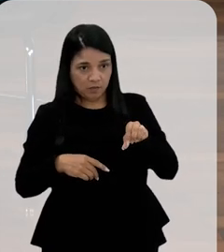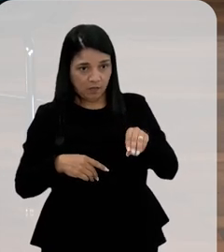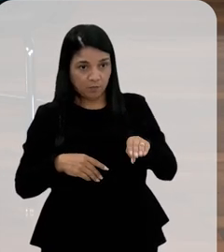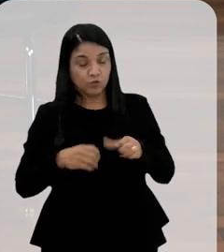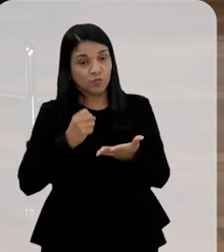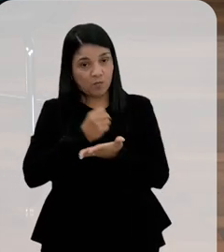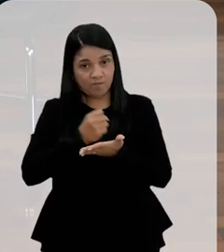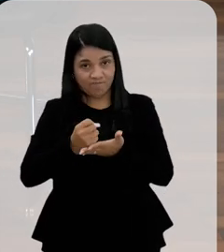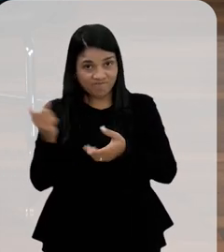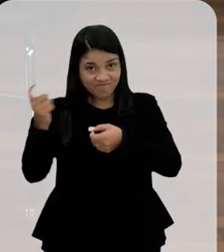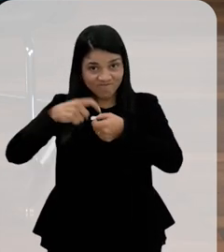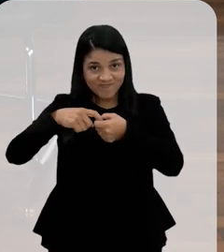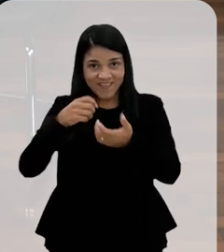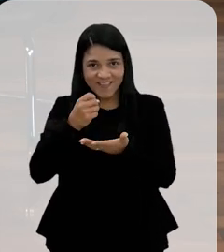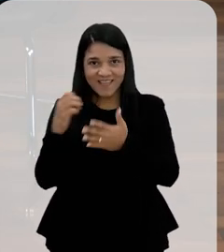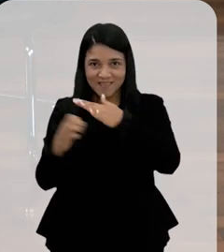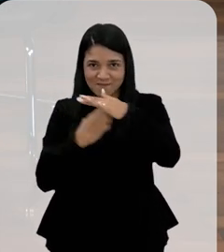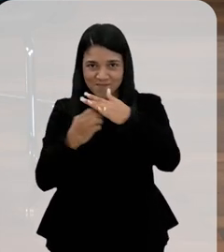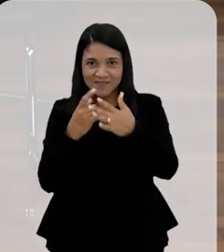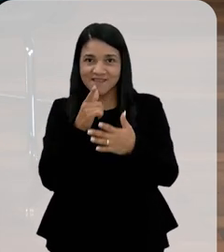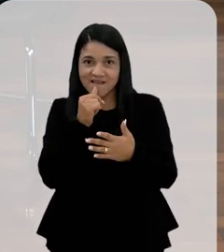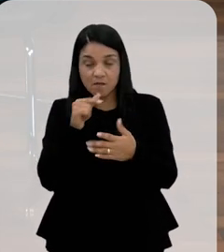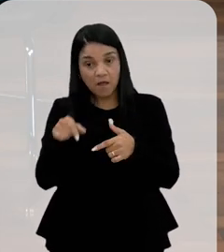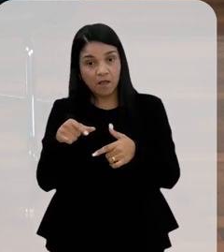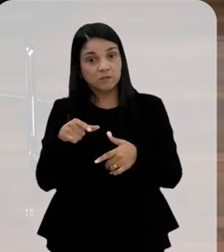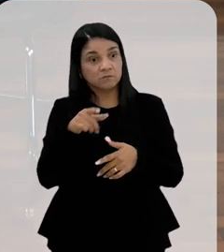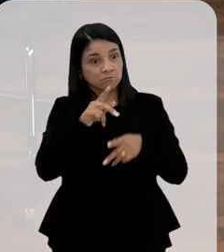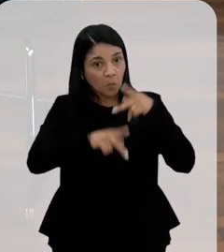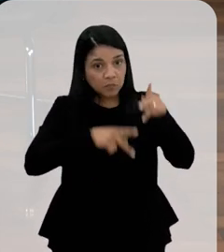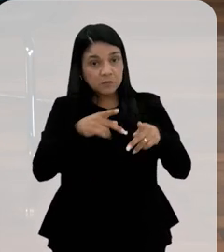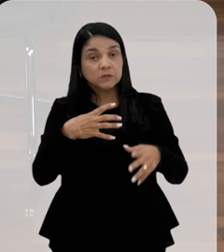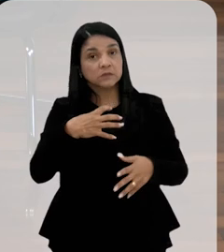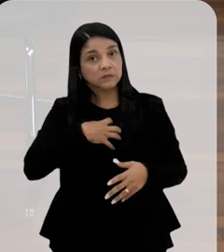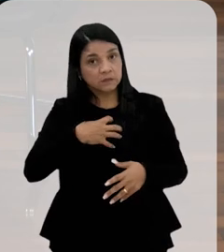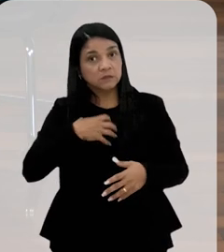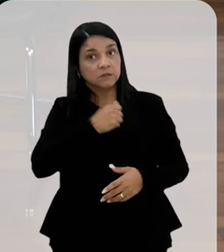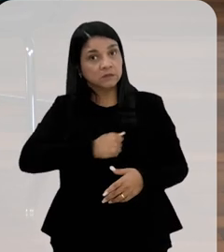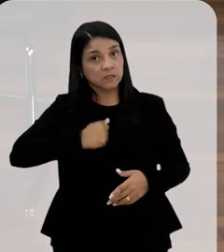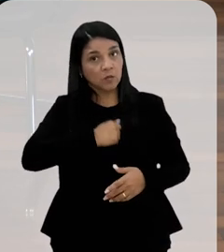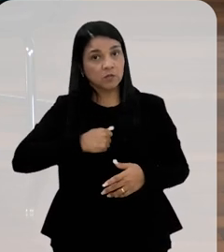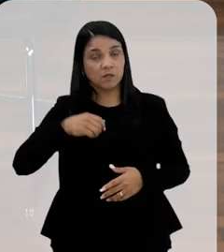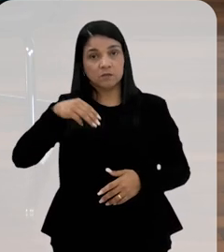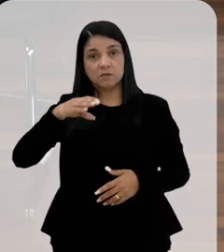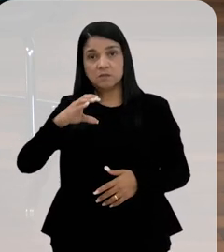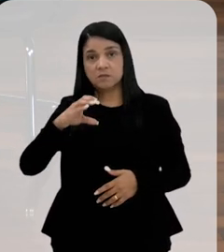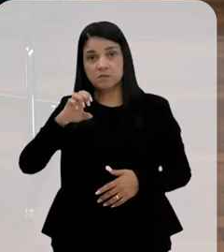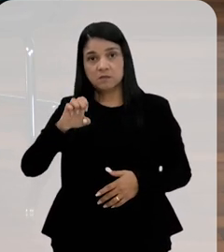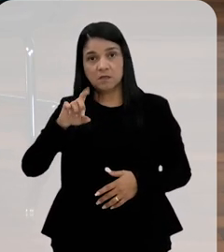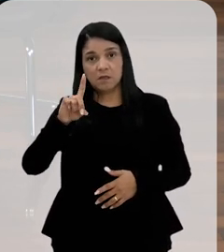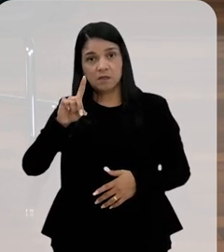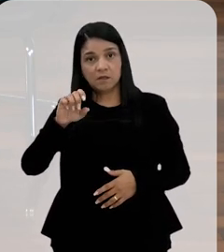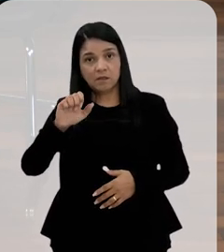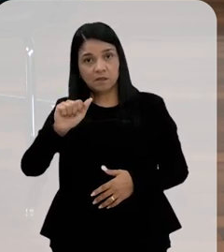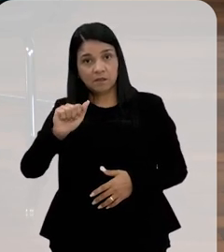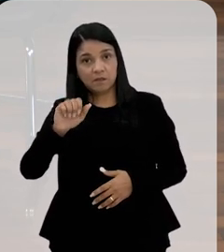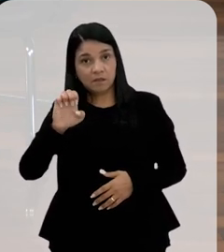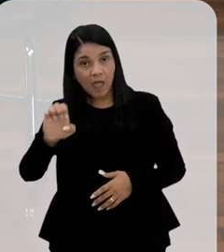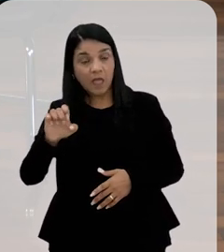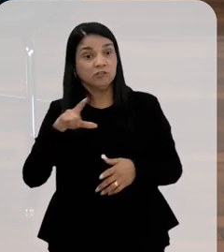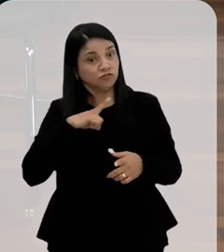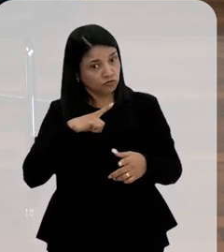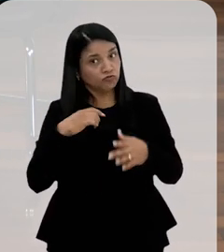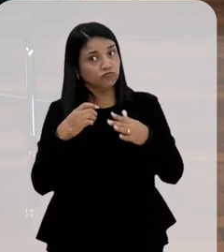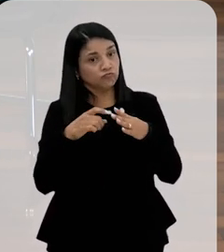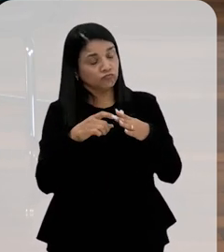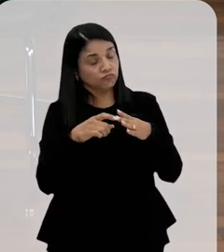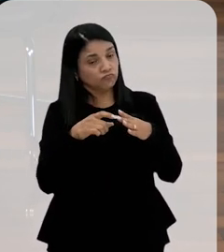concessão, né, as pessoas estão sentindo saudades da SEDAI, que era, né, um órgão que havia